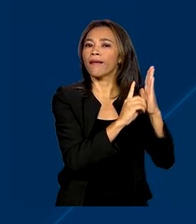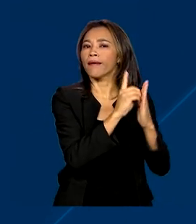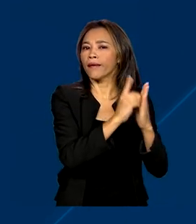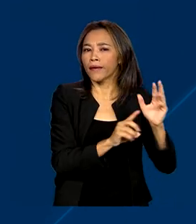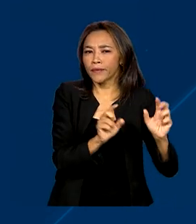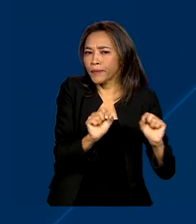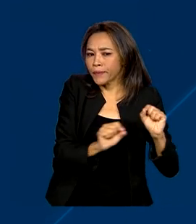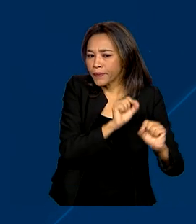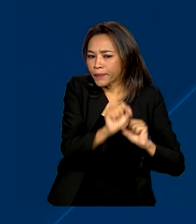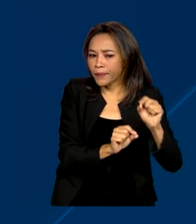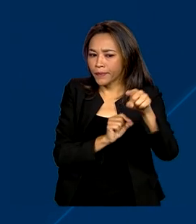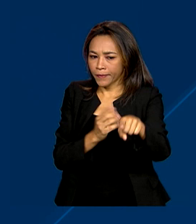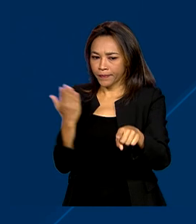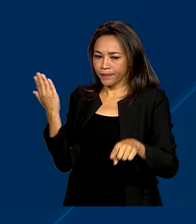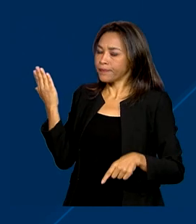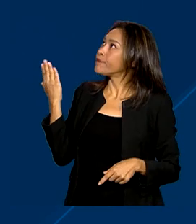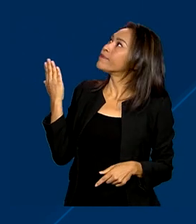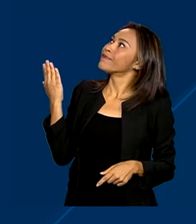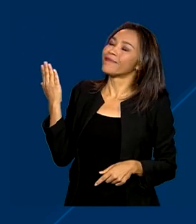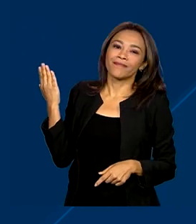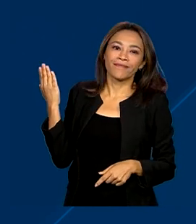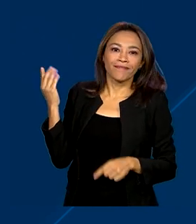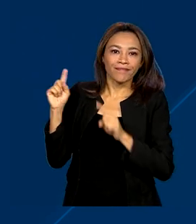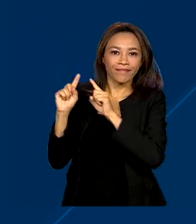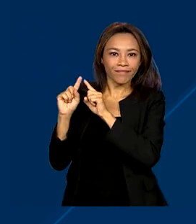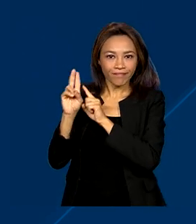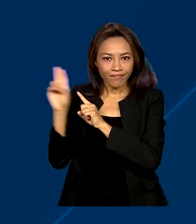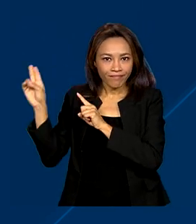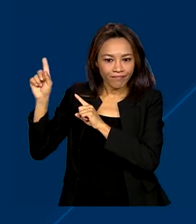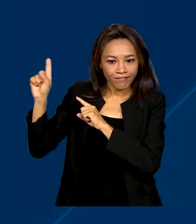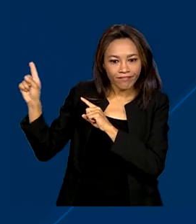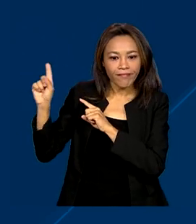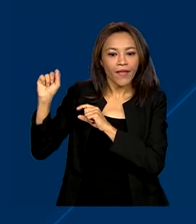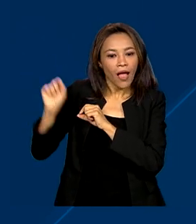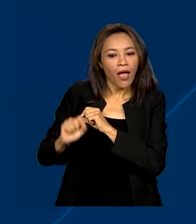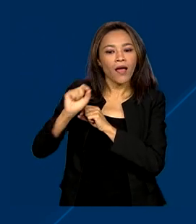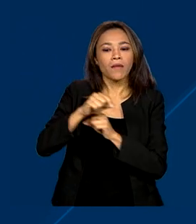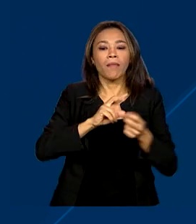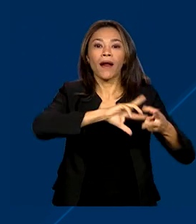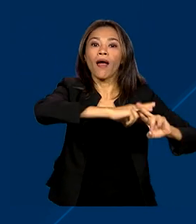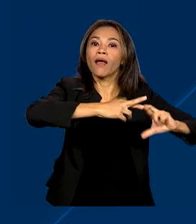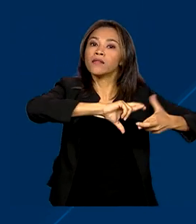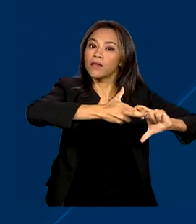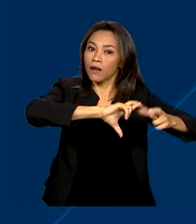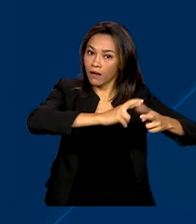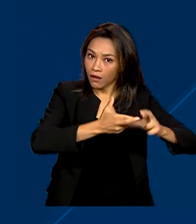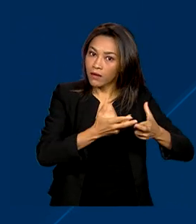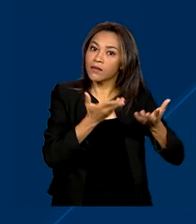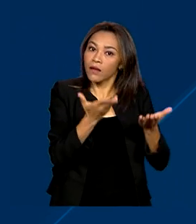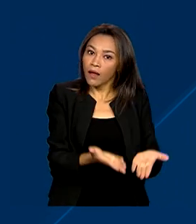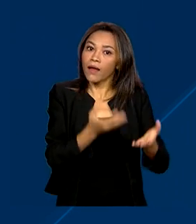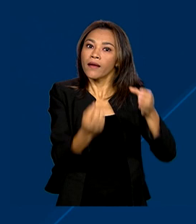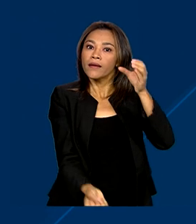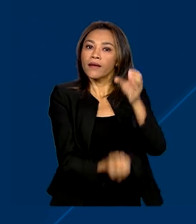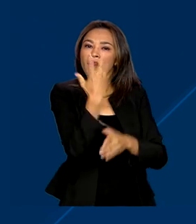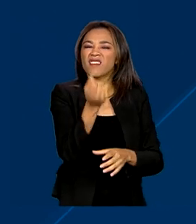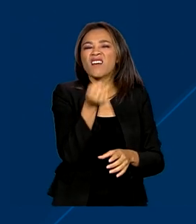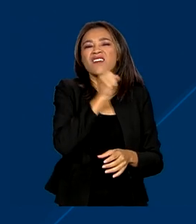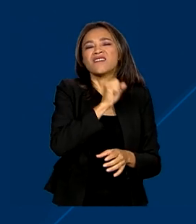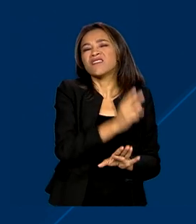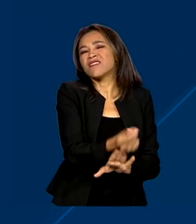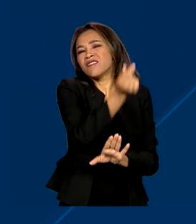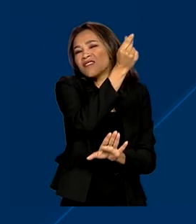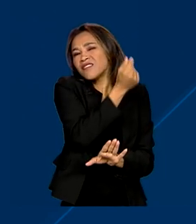programa Diogo Santana Procatadoras e Catadores para Reciclagem Popular. É a recriação do antigo